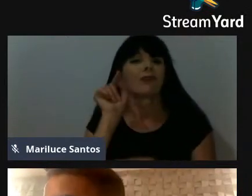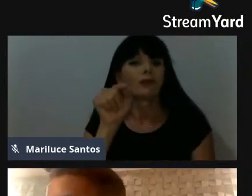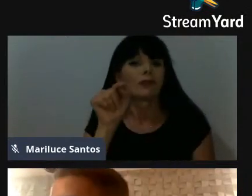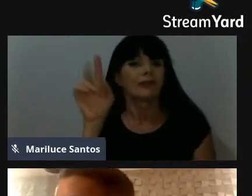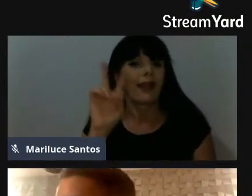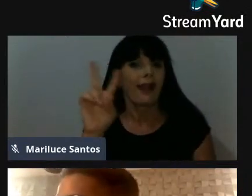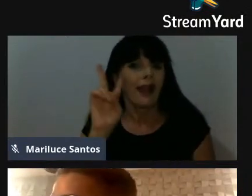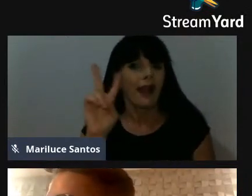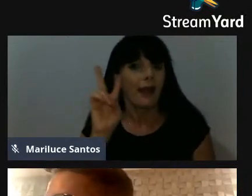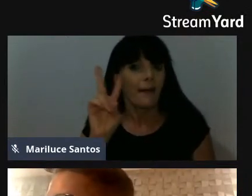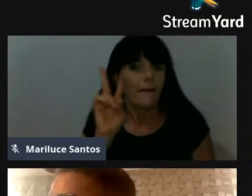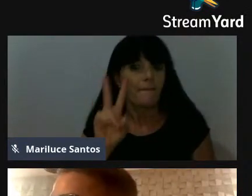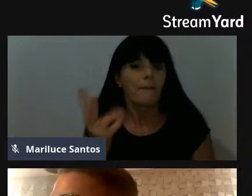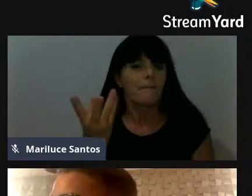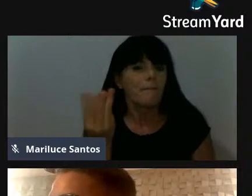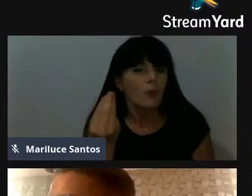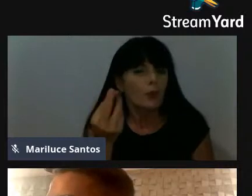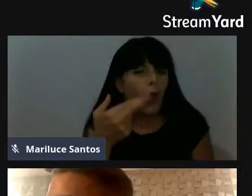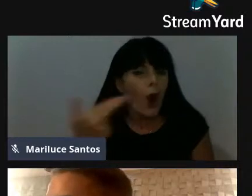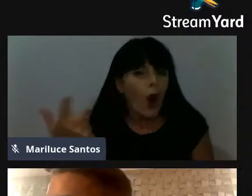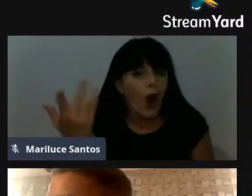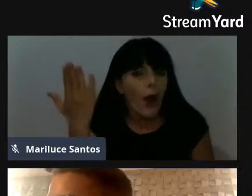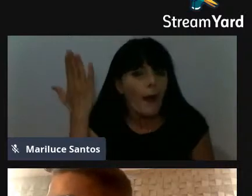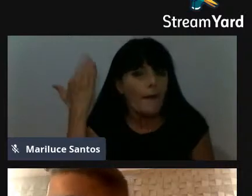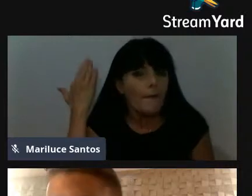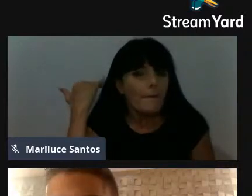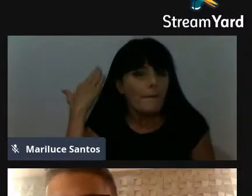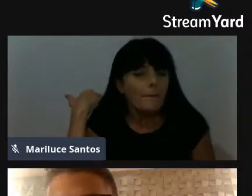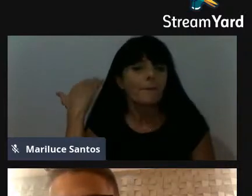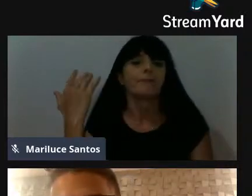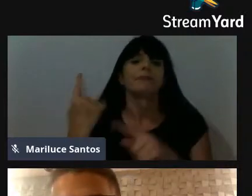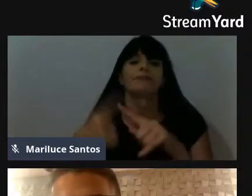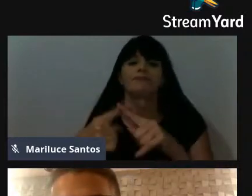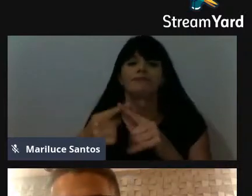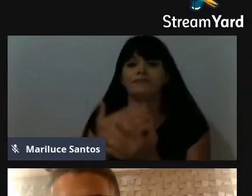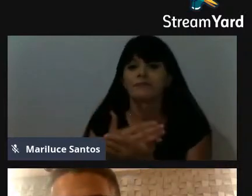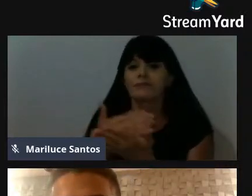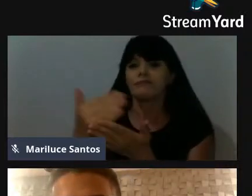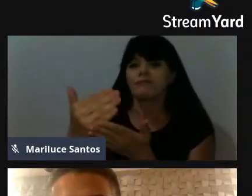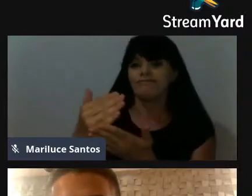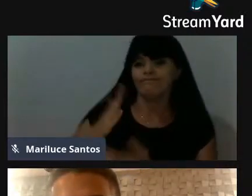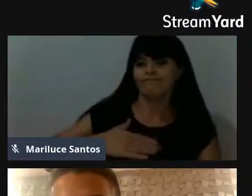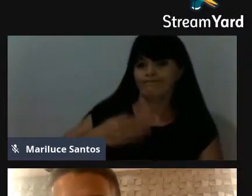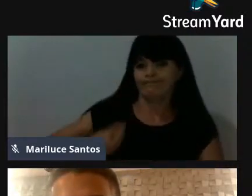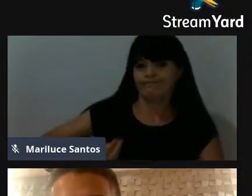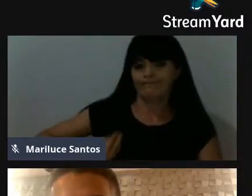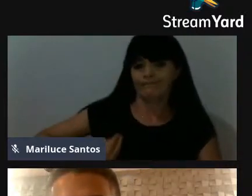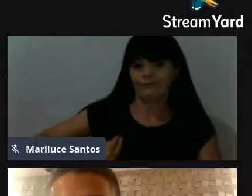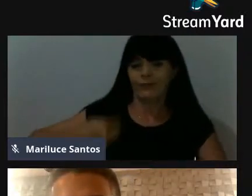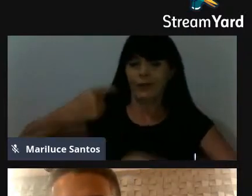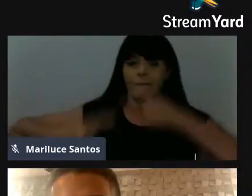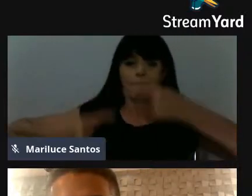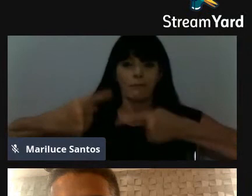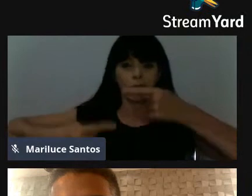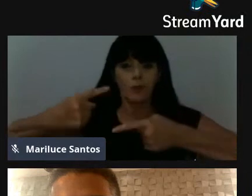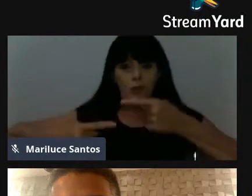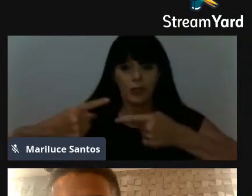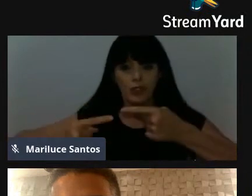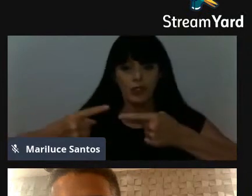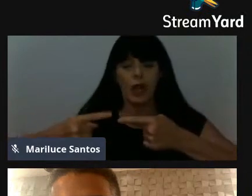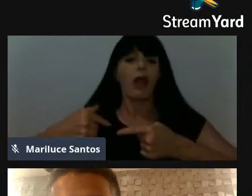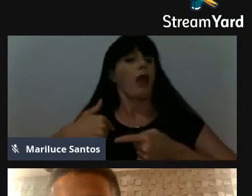coisas no passado, porque, quando eu iniciei minha vida na política, eu ainda estava na escola, eu estava cursando